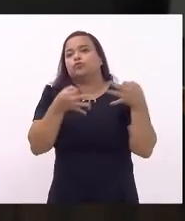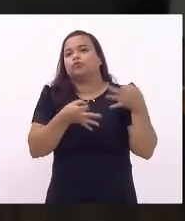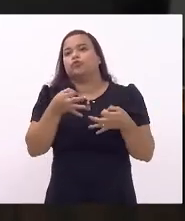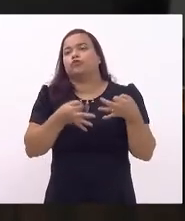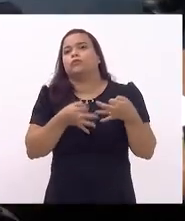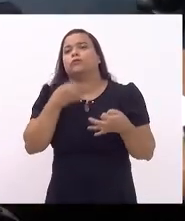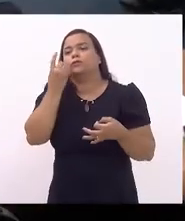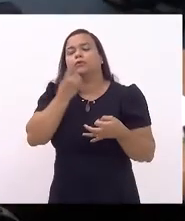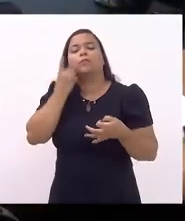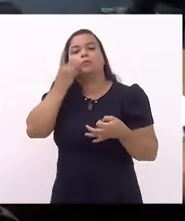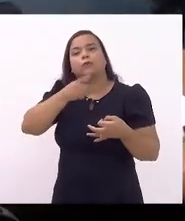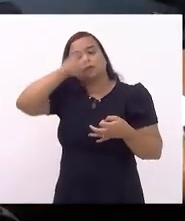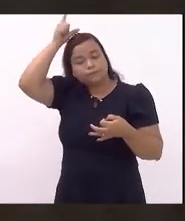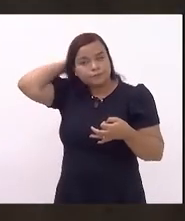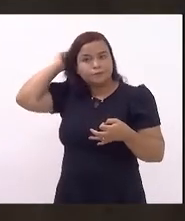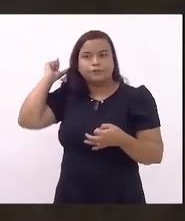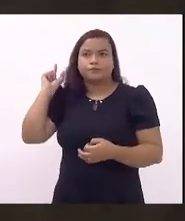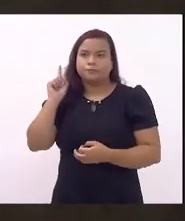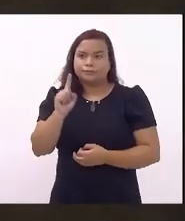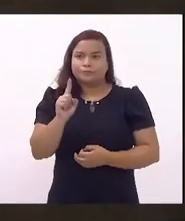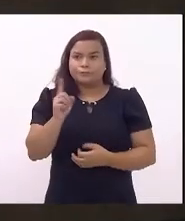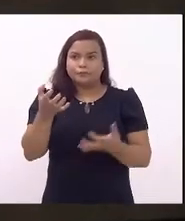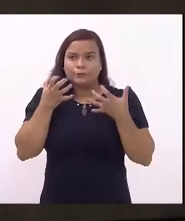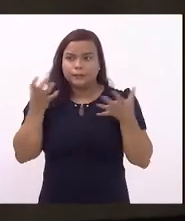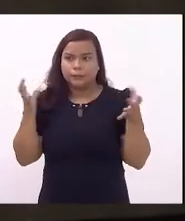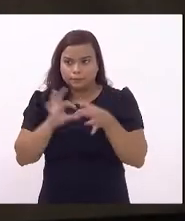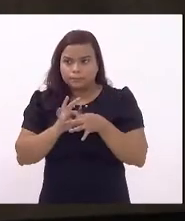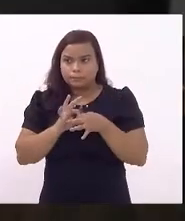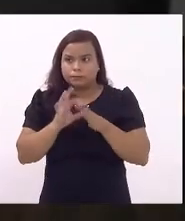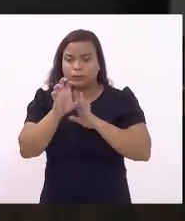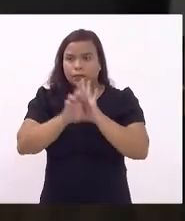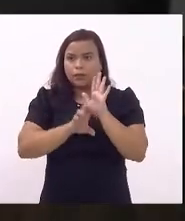Luiz Paulo. O senhor quer que incorpore algumas emendas?